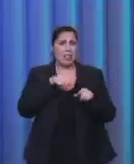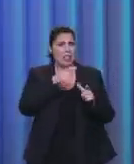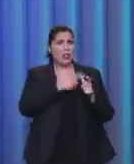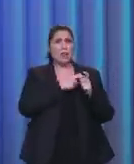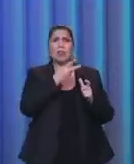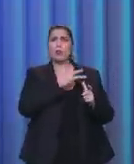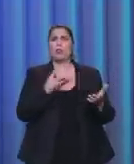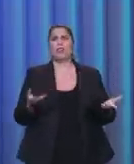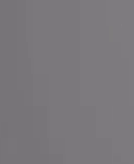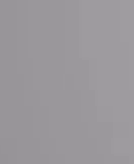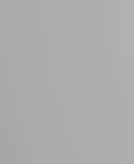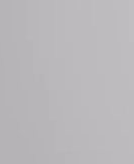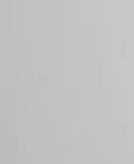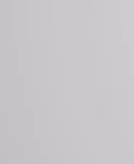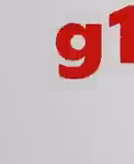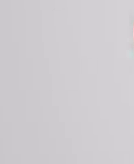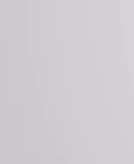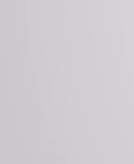Muito obrigado, candidatos.